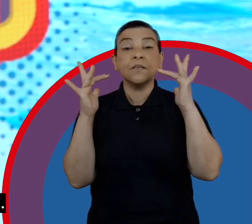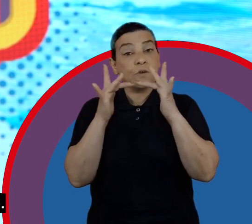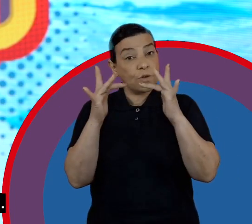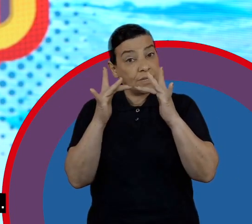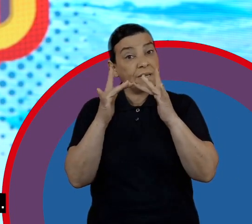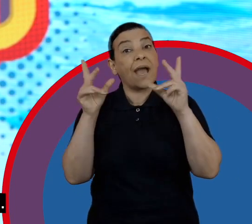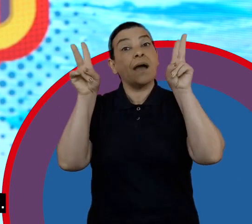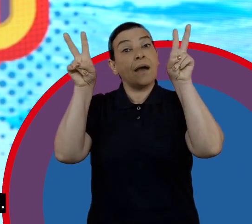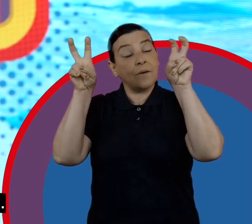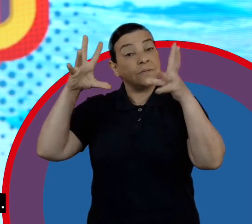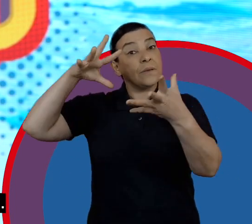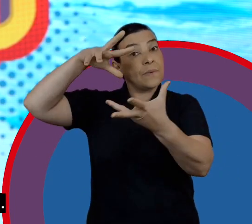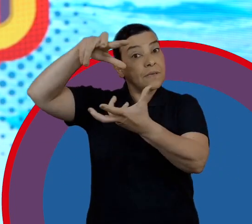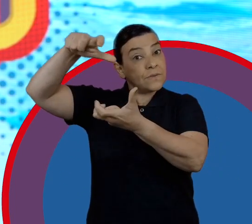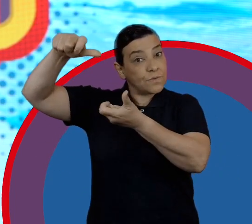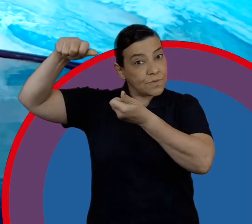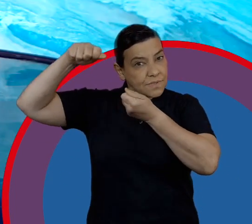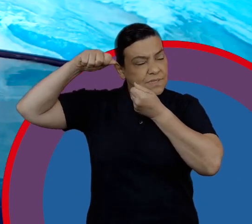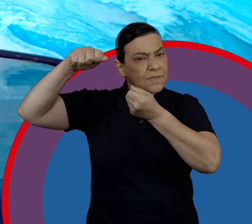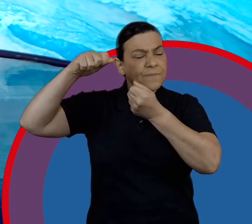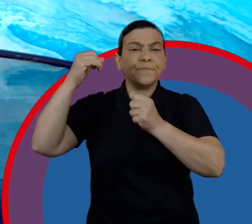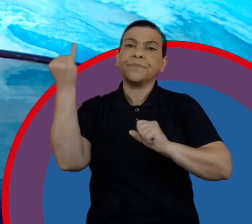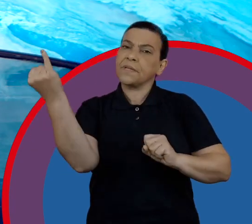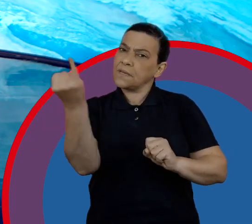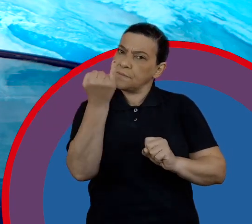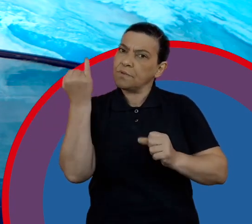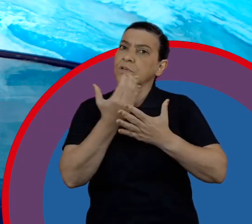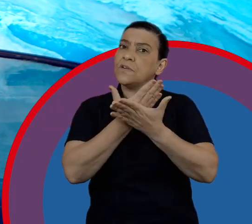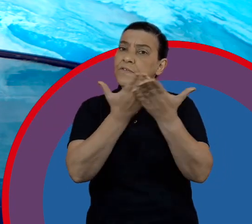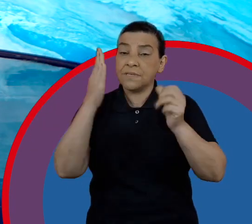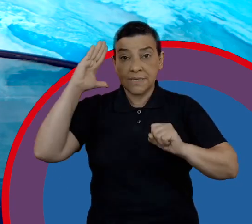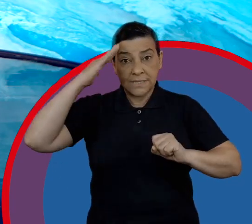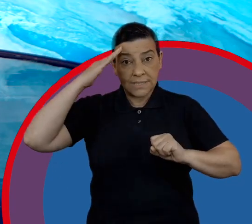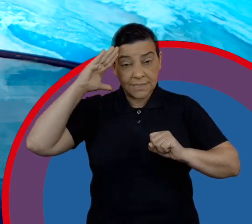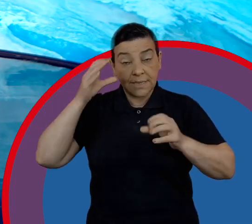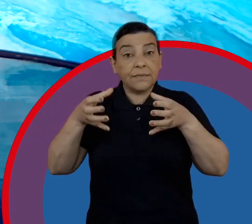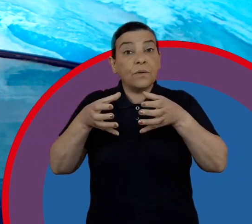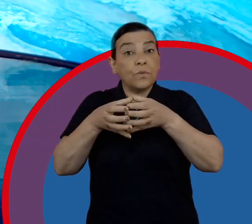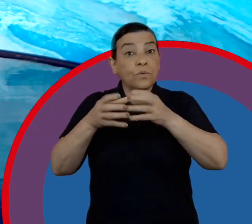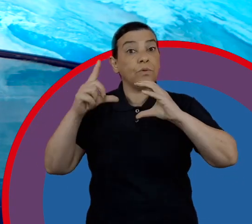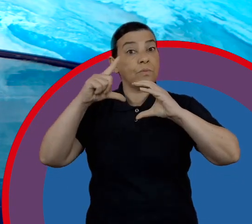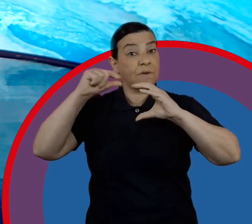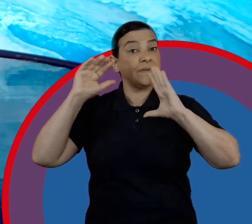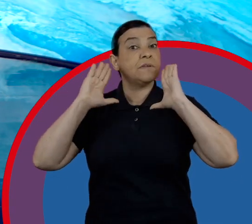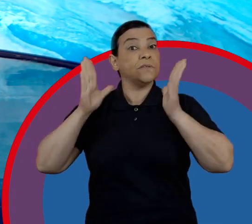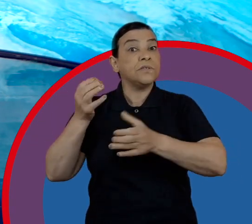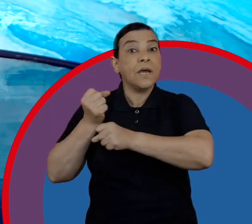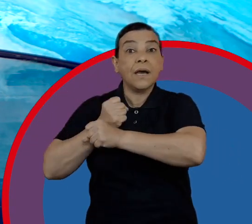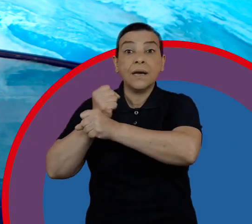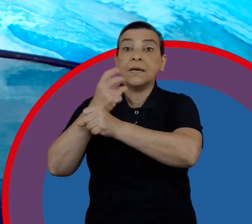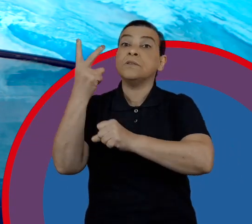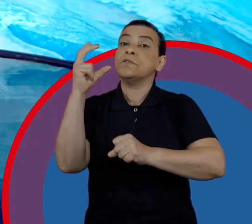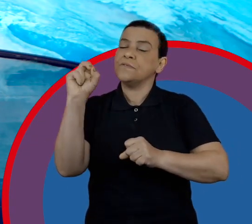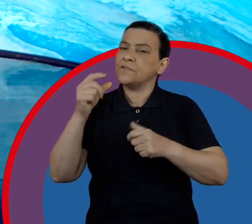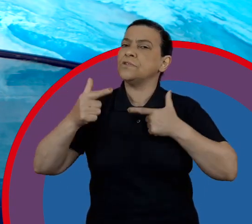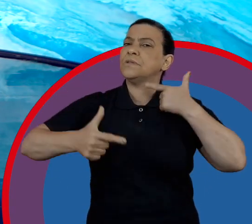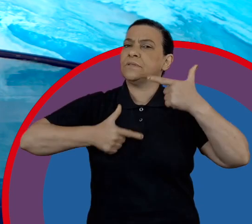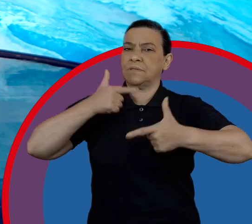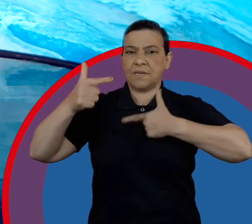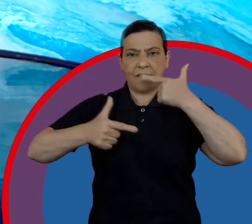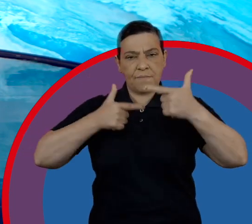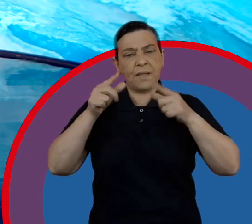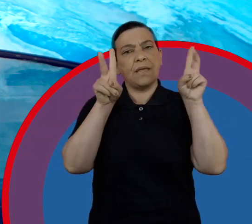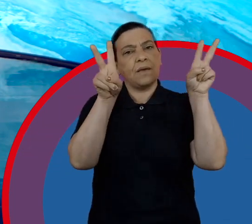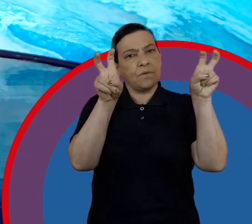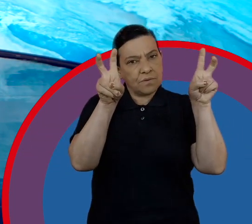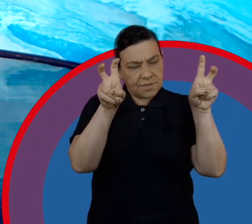conecta ao assunto de sustentabilidade. É muito importante que vocês saibam que o Grupo Carrefour, há mais de 20 anos, trabalha com